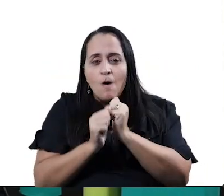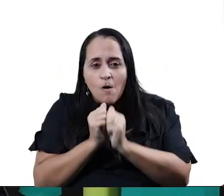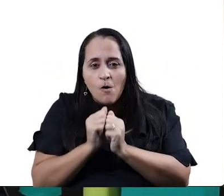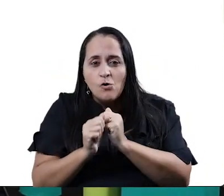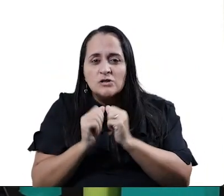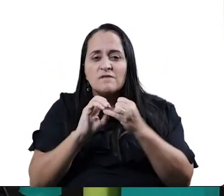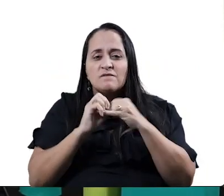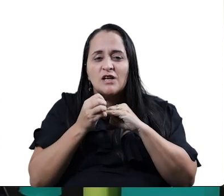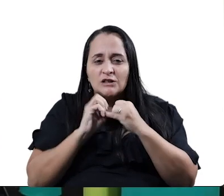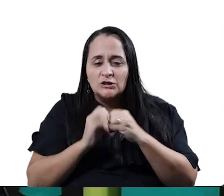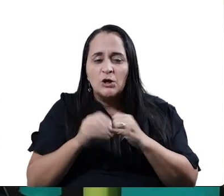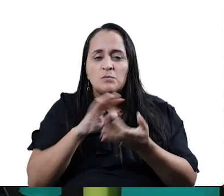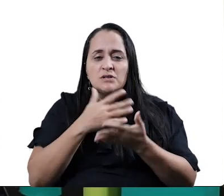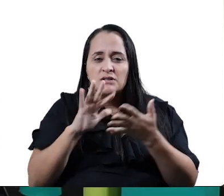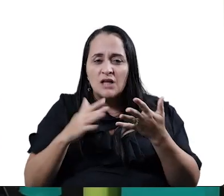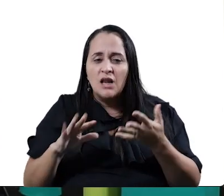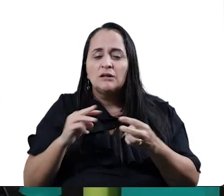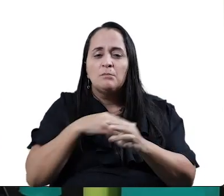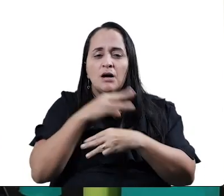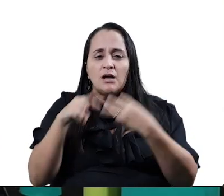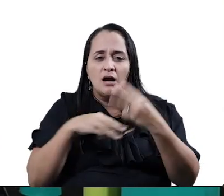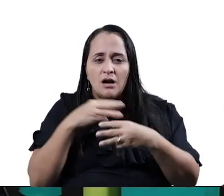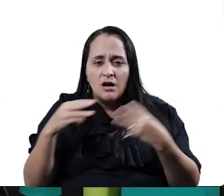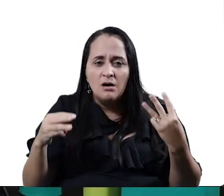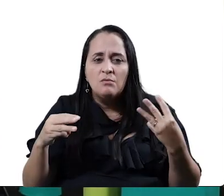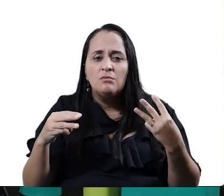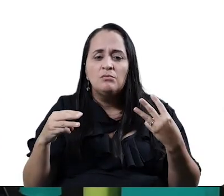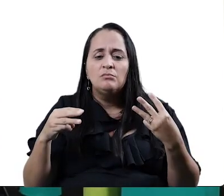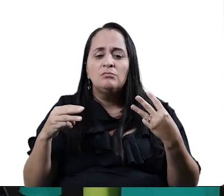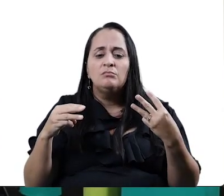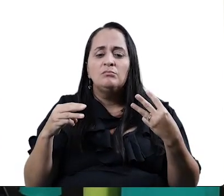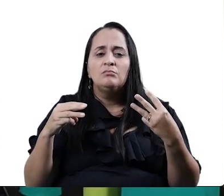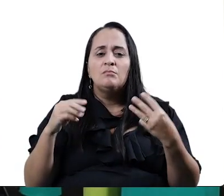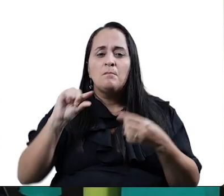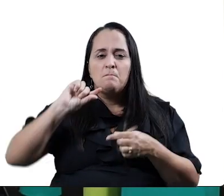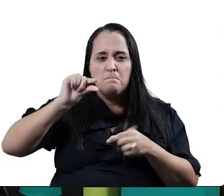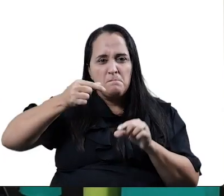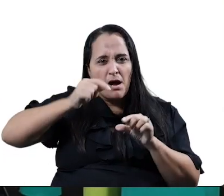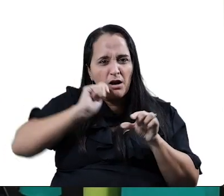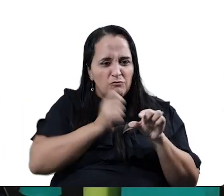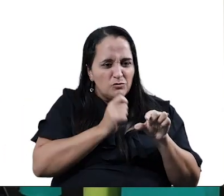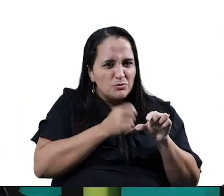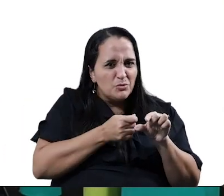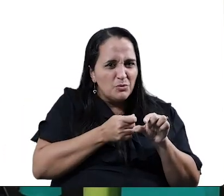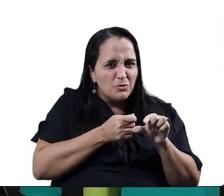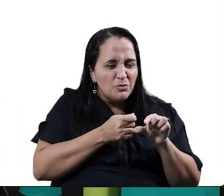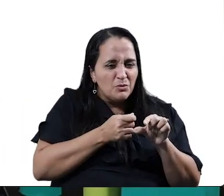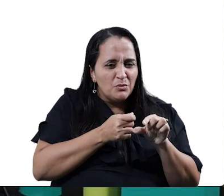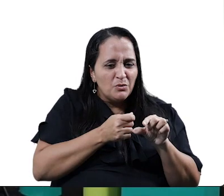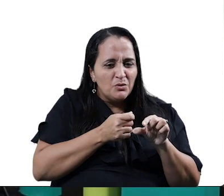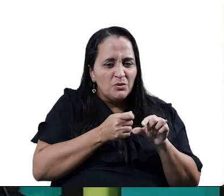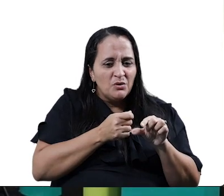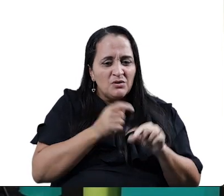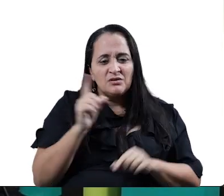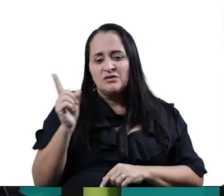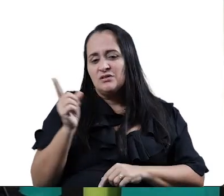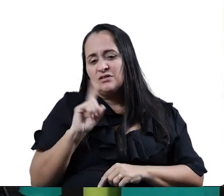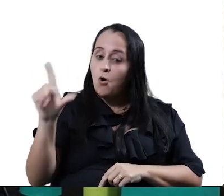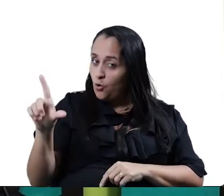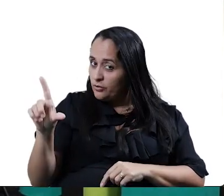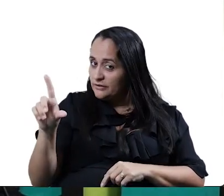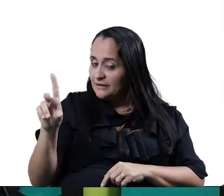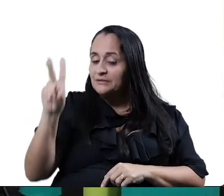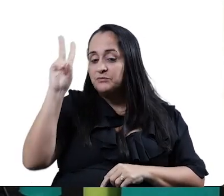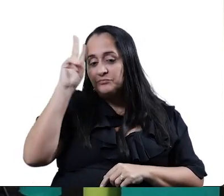Arroz. Feijão. Salada. Macarrão. Parafuso. Não, gente. Parafuso não.